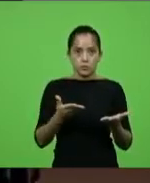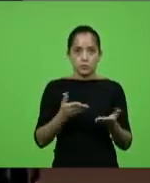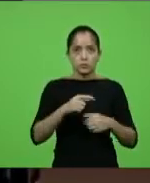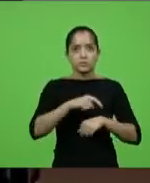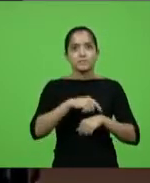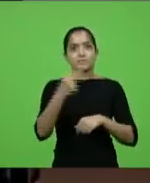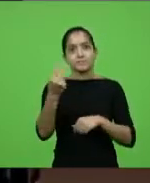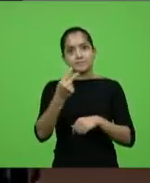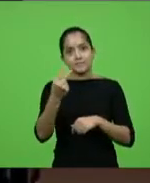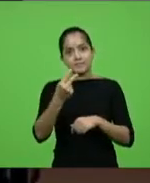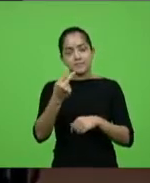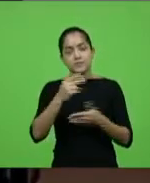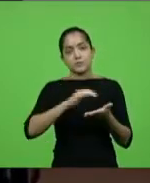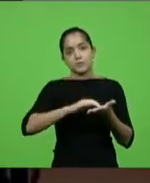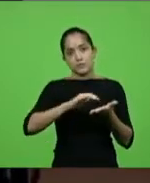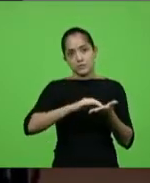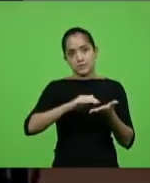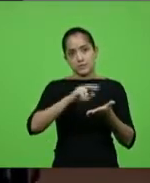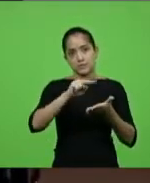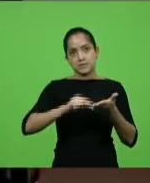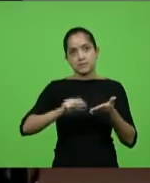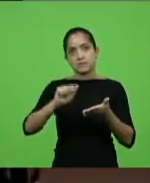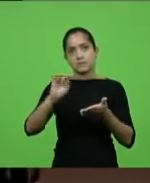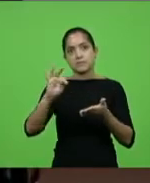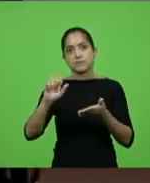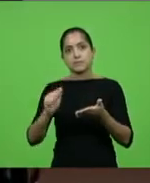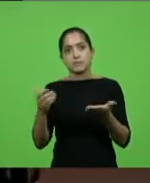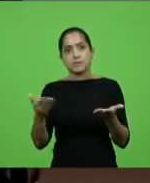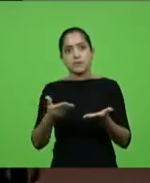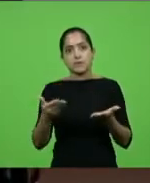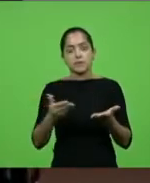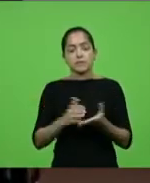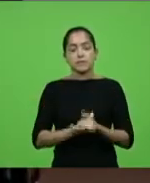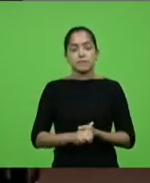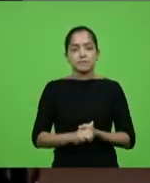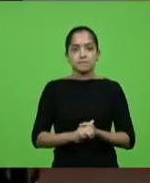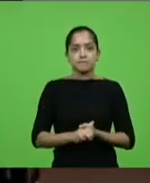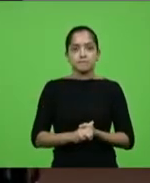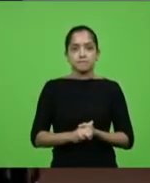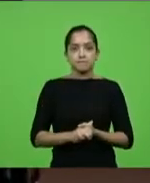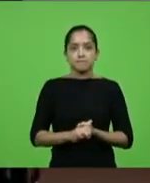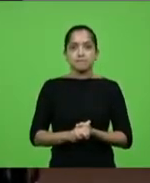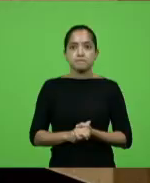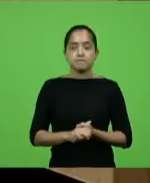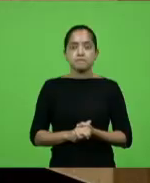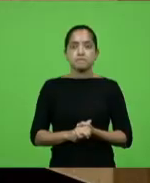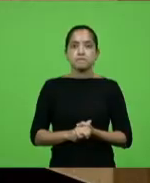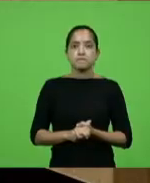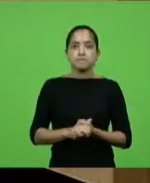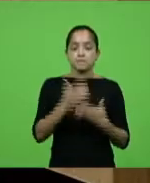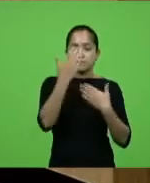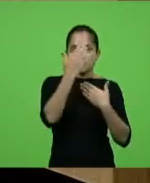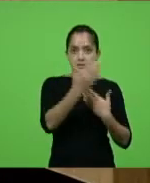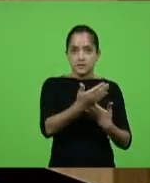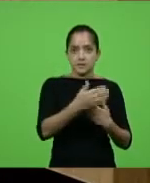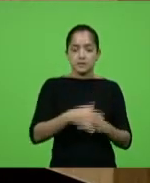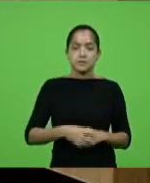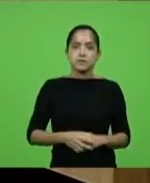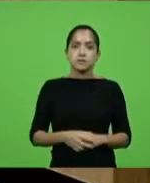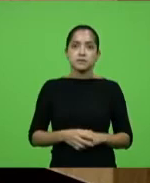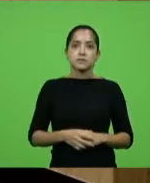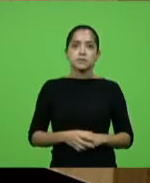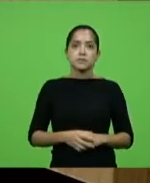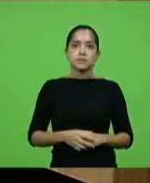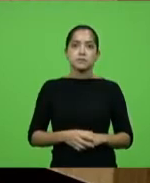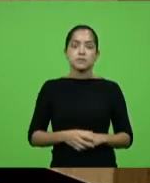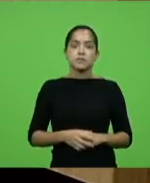secretário que fez a presente ata que eu acabo de ler, senhor presidente. Obrigado, deputado Kennedy Nunes.